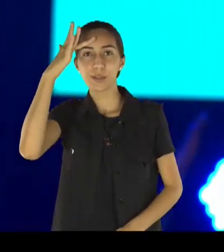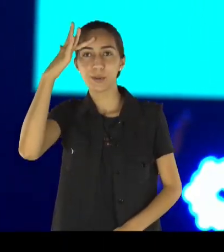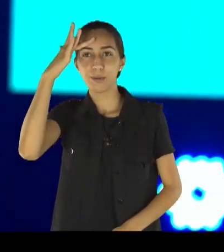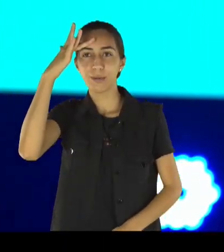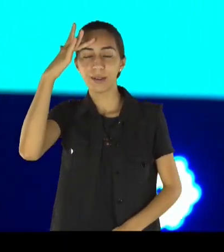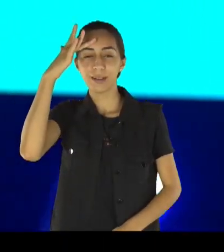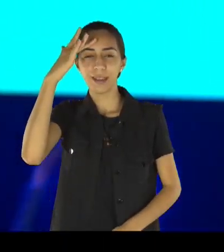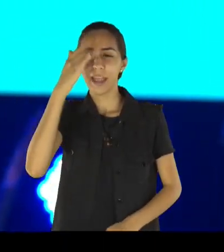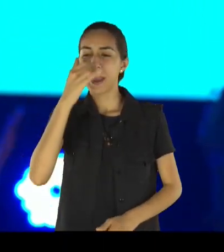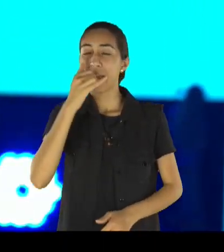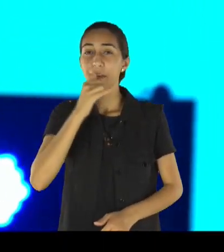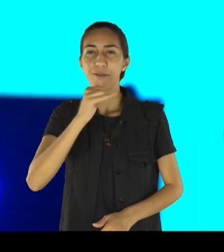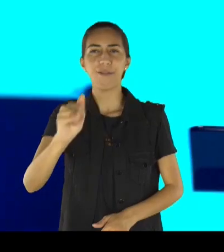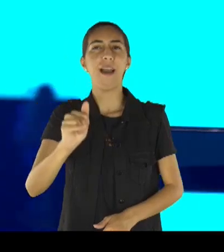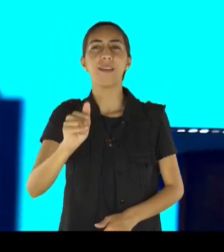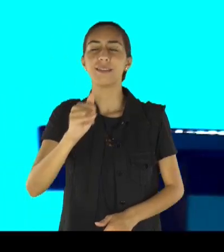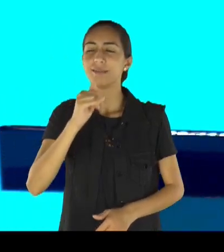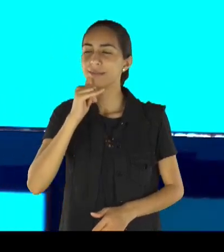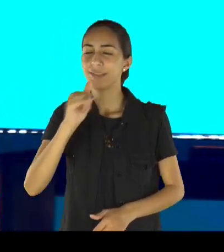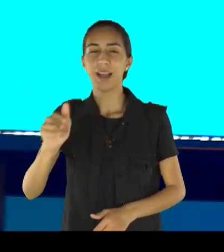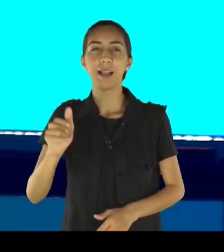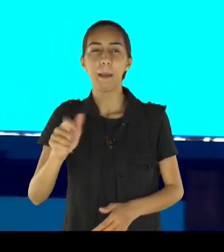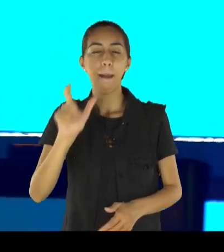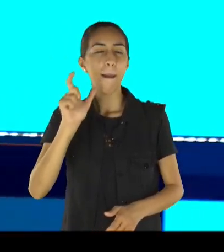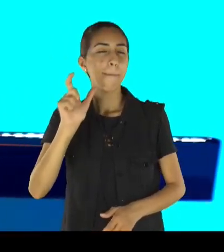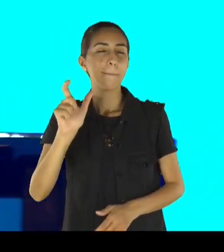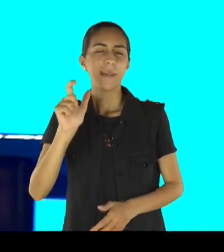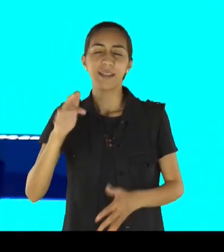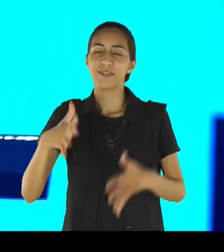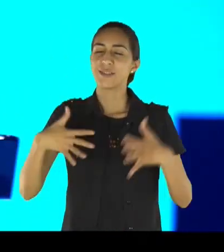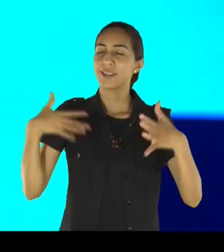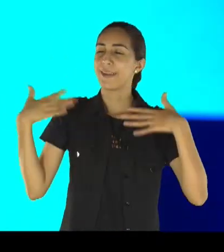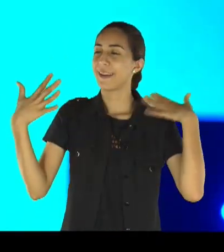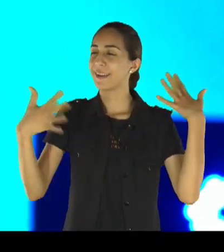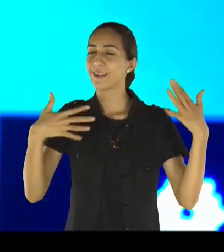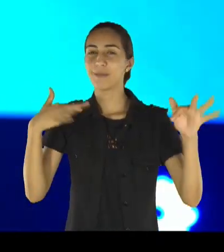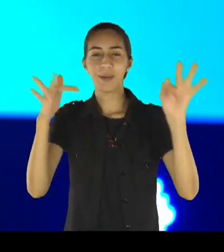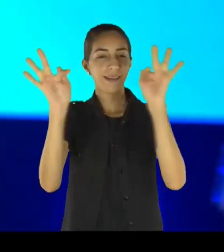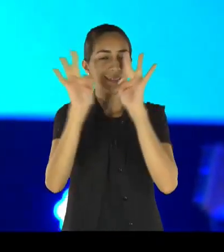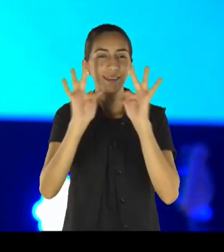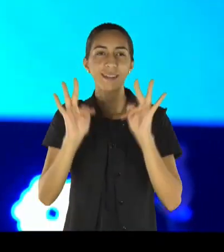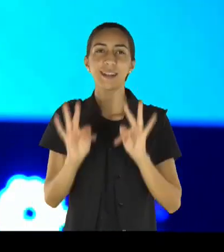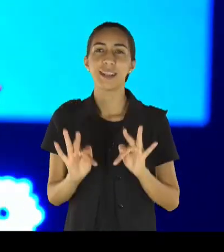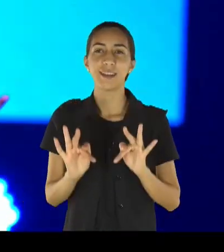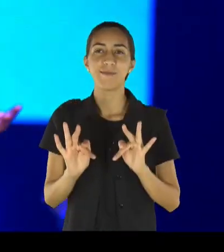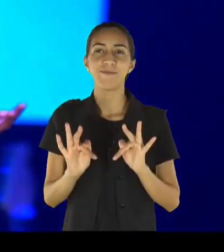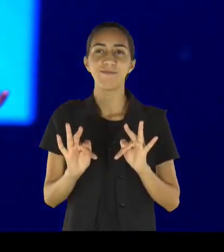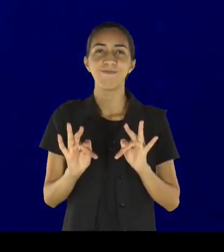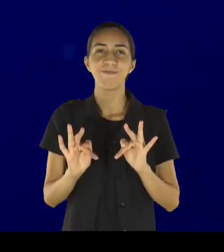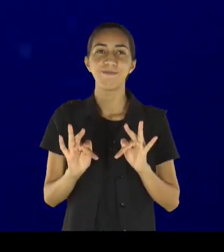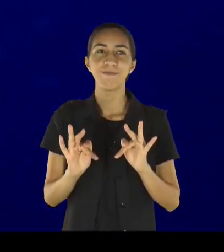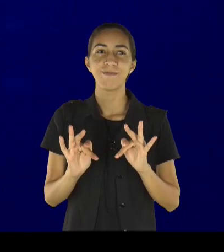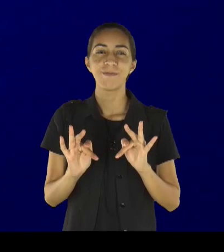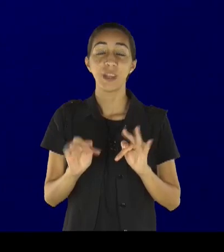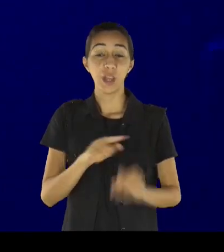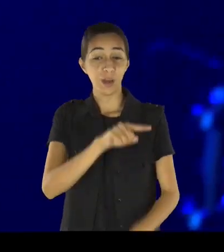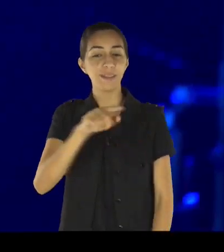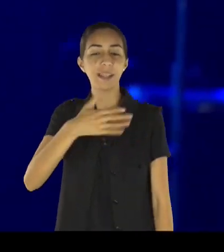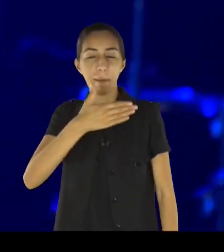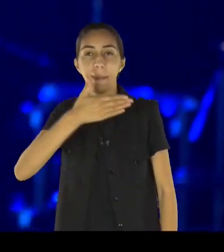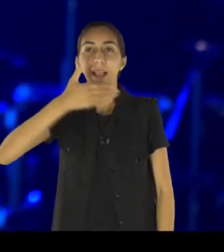melhorando, assim, se a gente se entrega, ao desânimo,